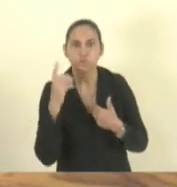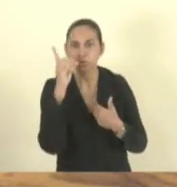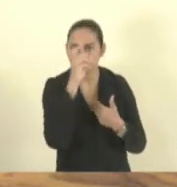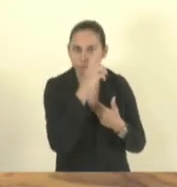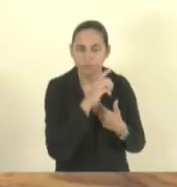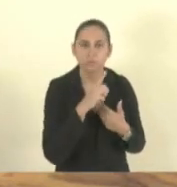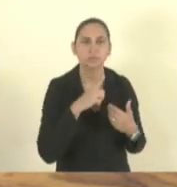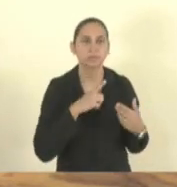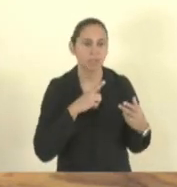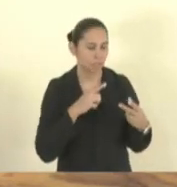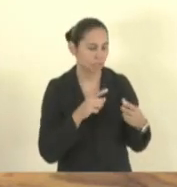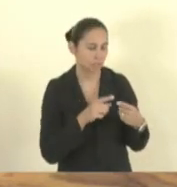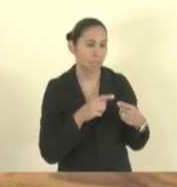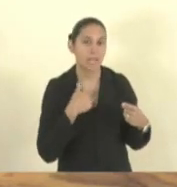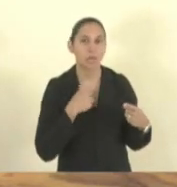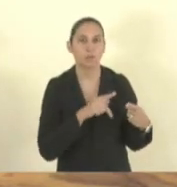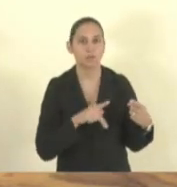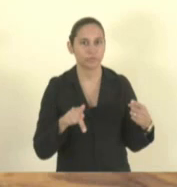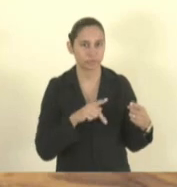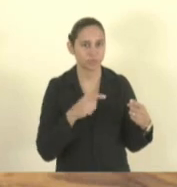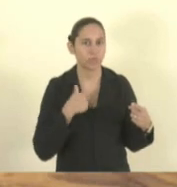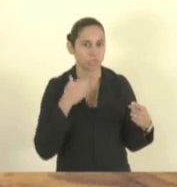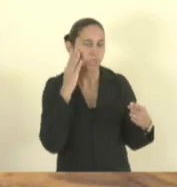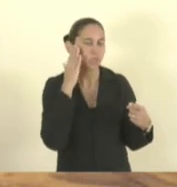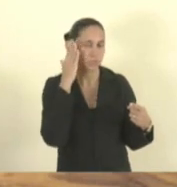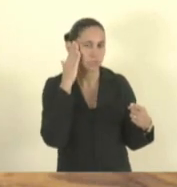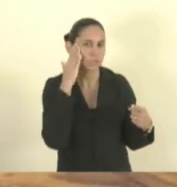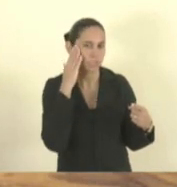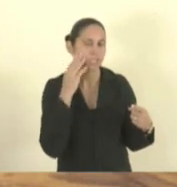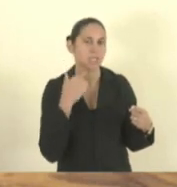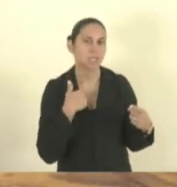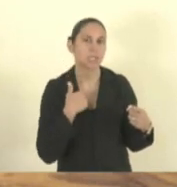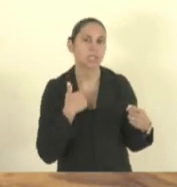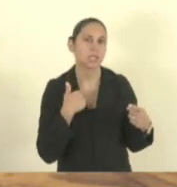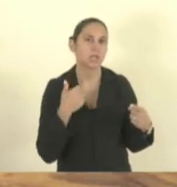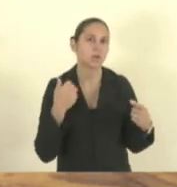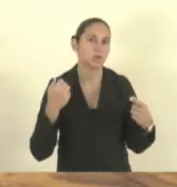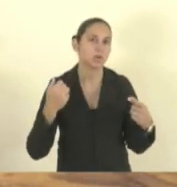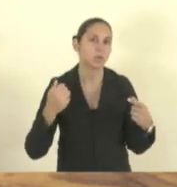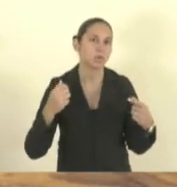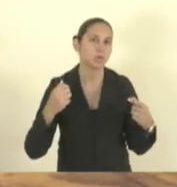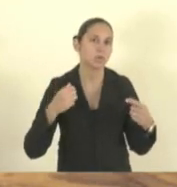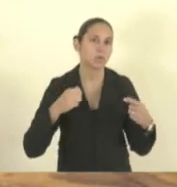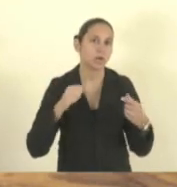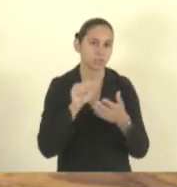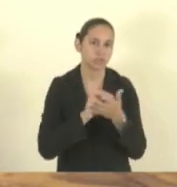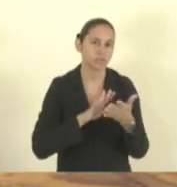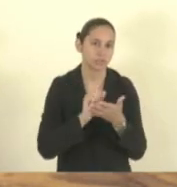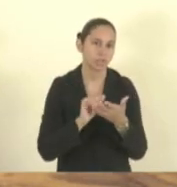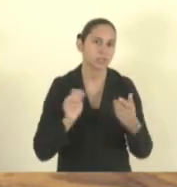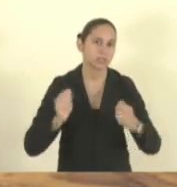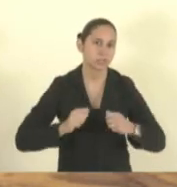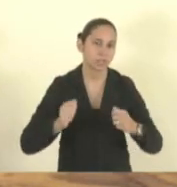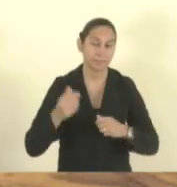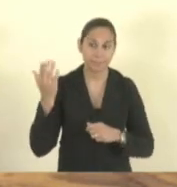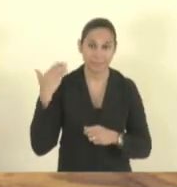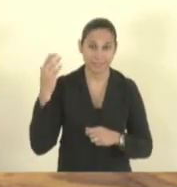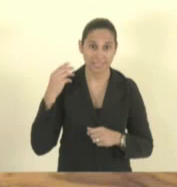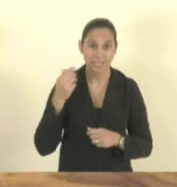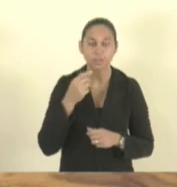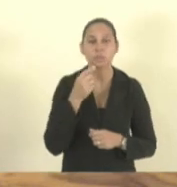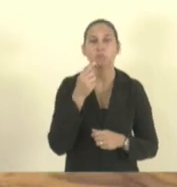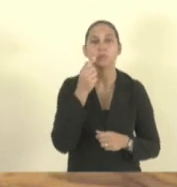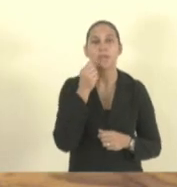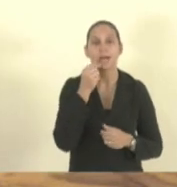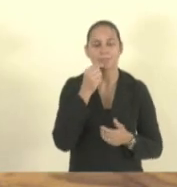Eu posso falar porque eu sou professora, hoje eu atuo como psicopedagoga, eu tenho crianças que não pegavam no lápis e hoje pega.